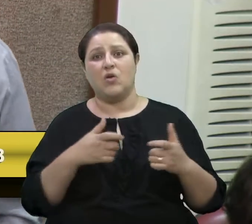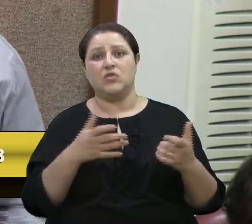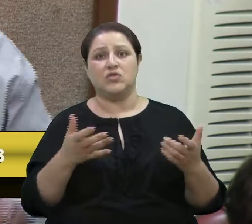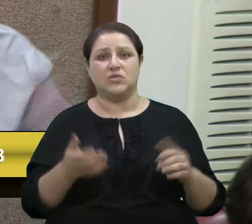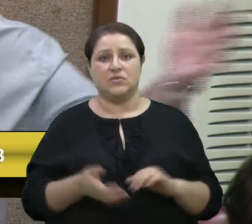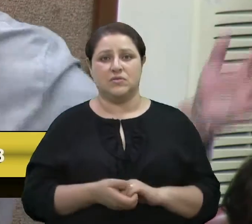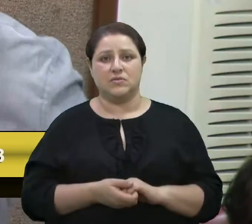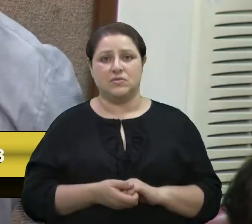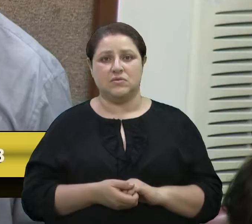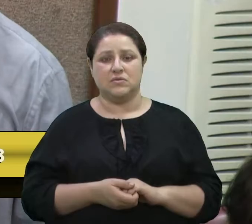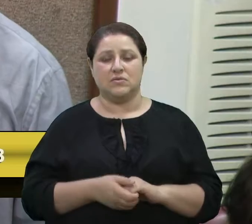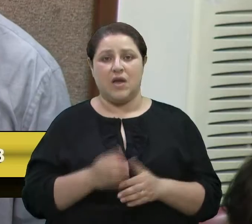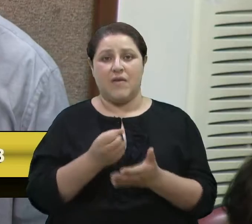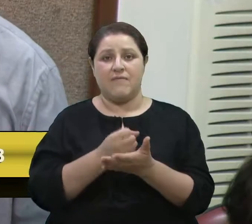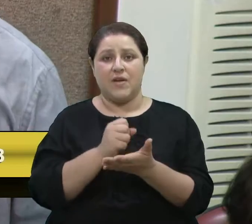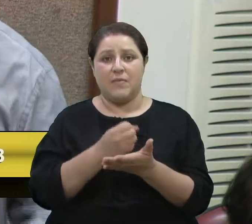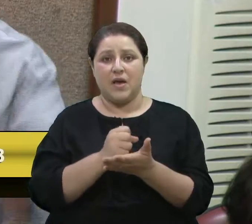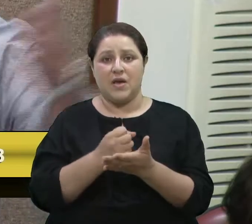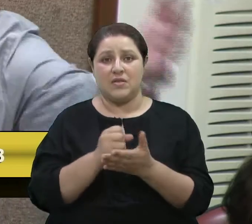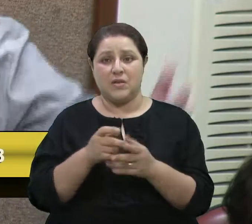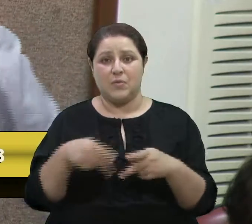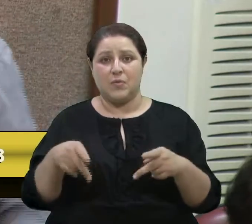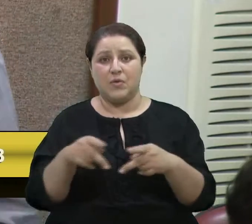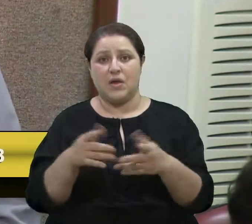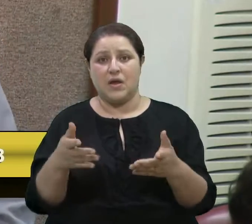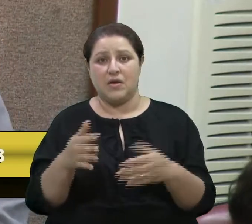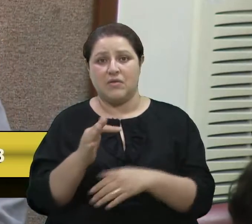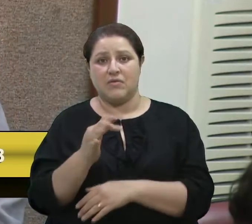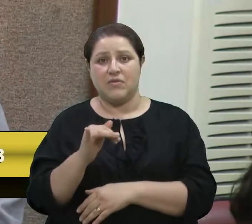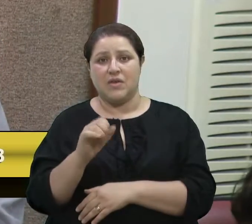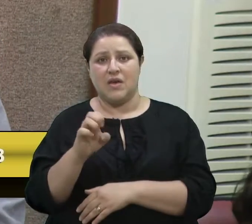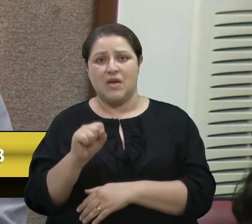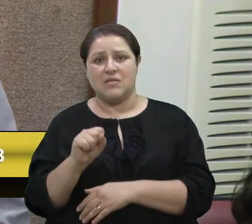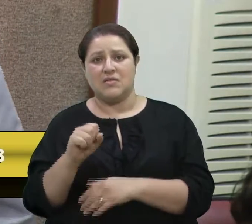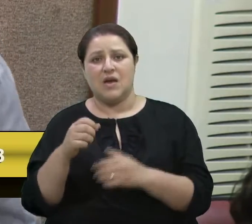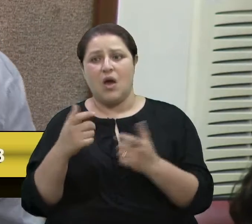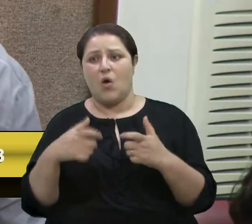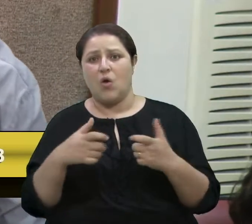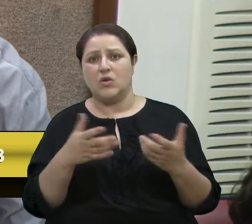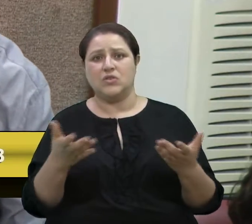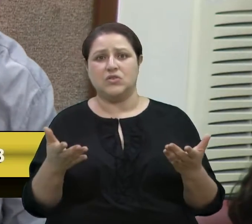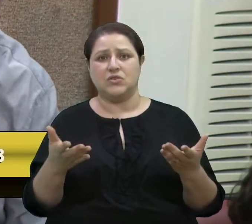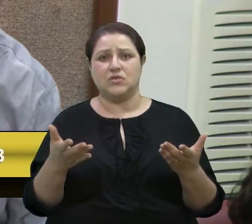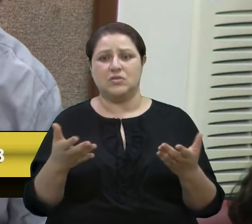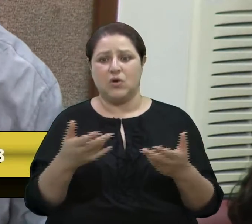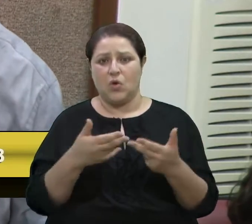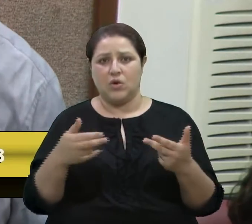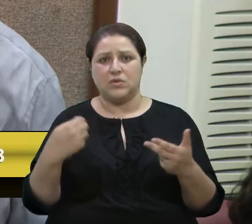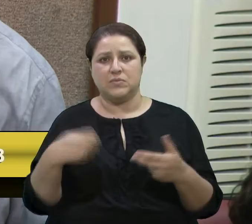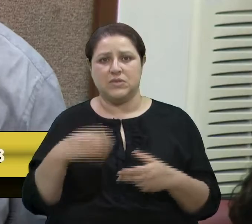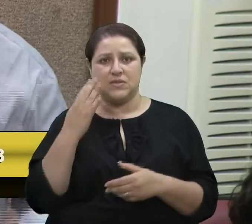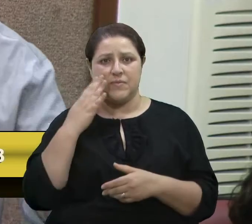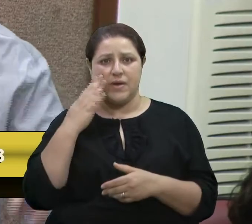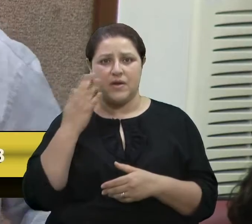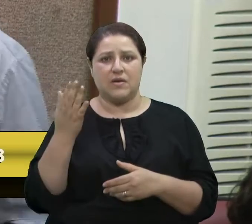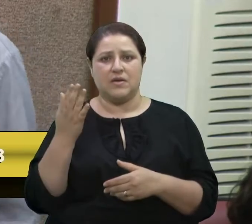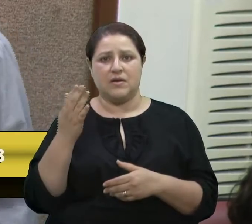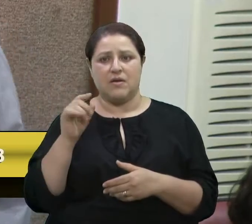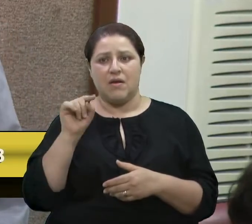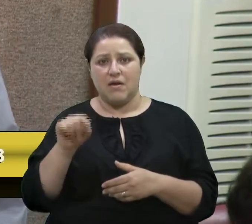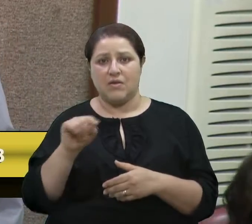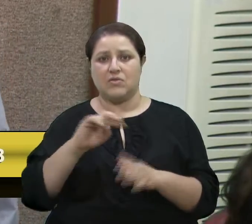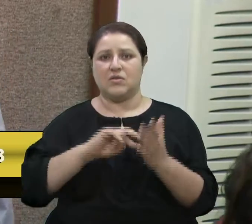A farmácia é popular, o Fies. Então, tem coisas que a gente tem que saber. Isso é